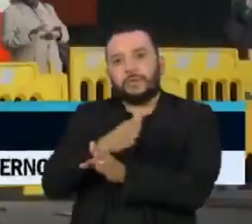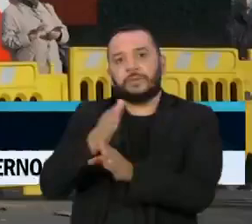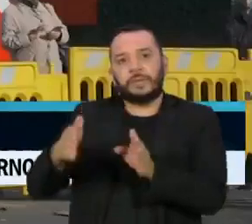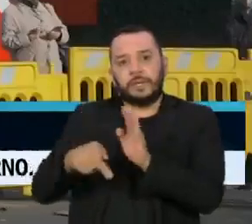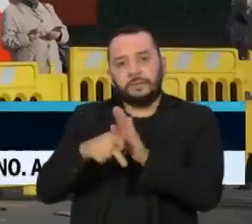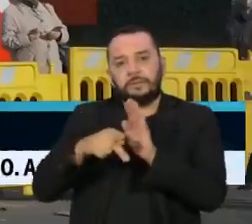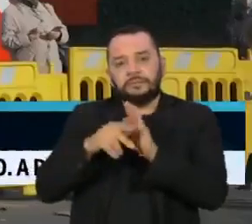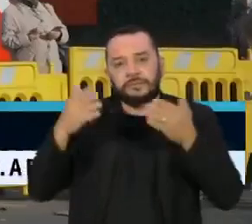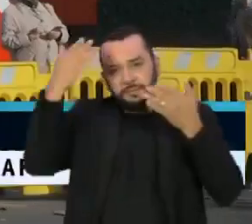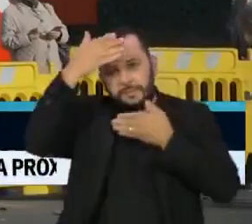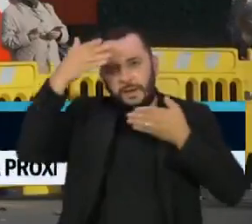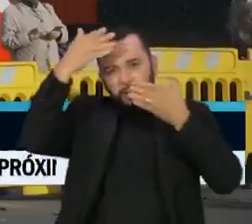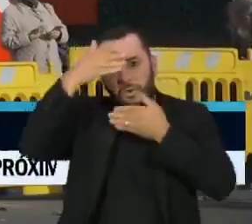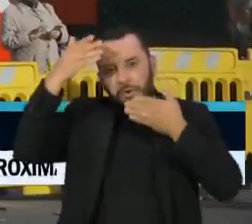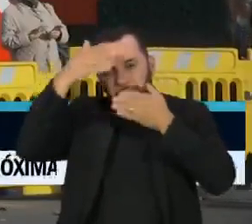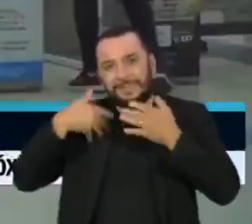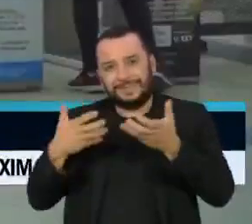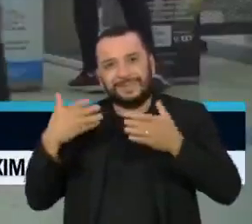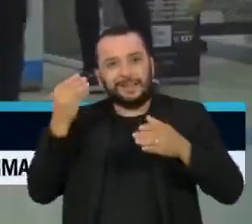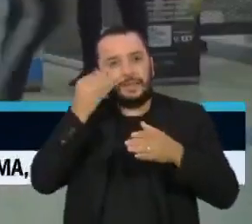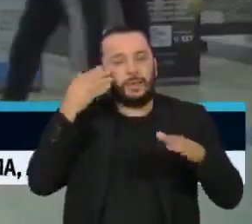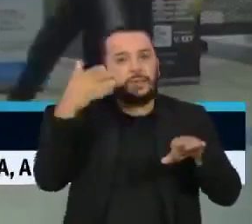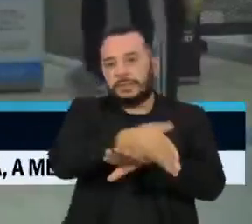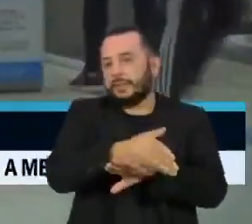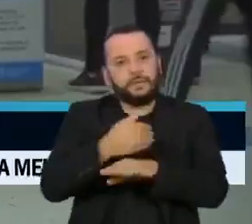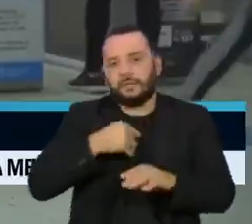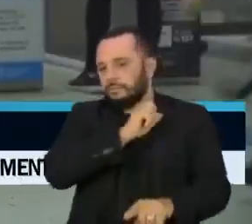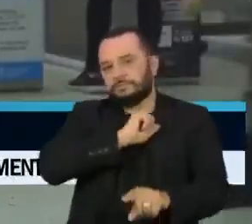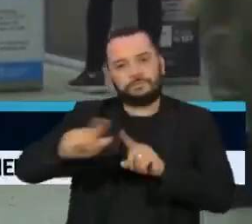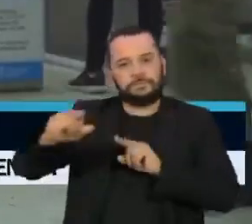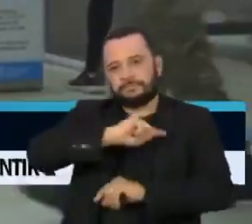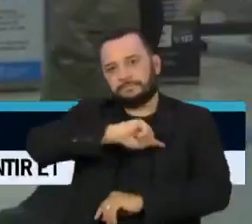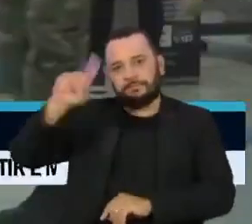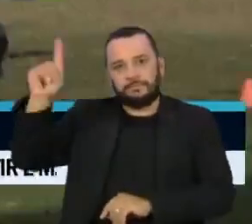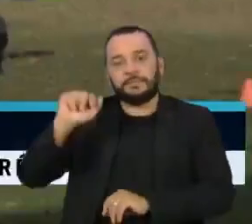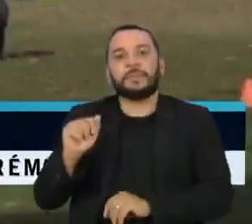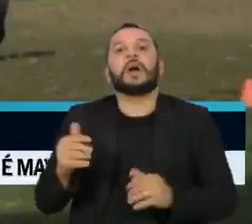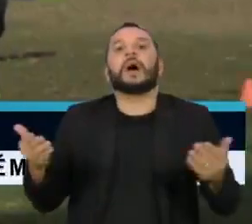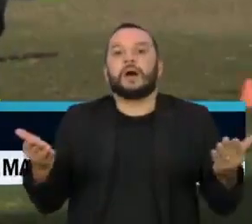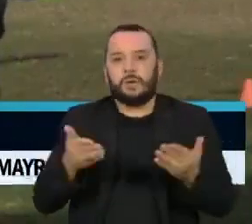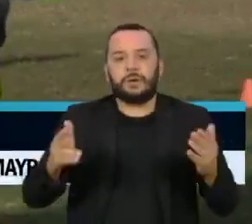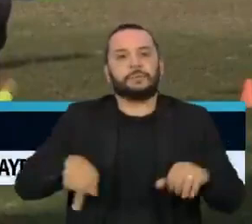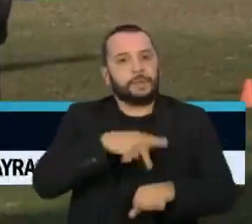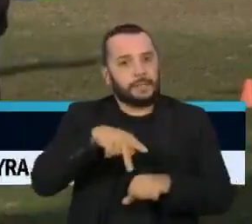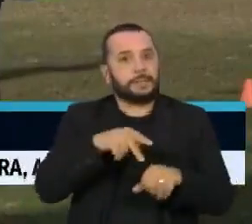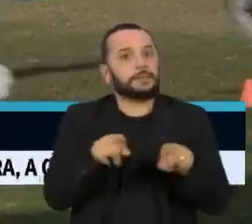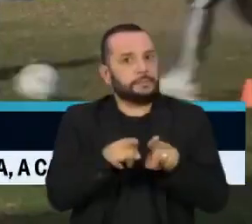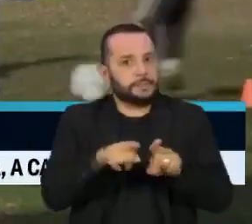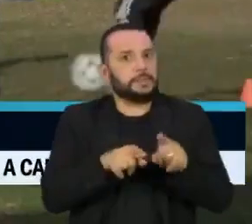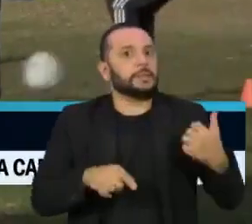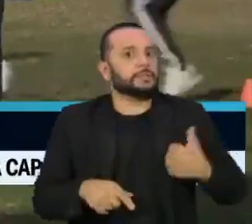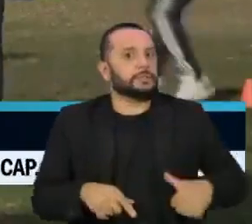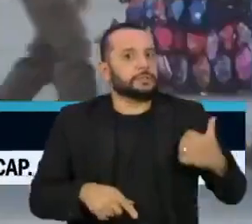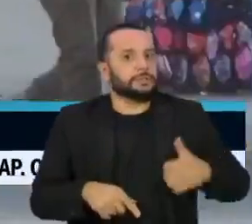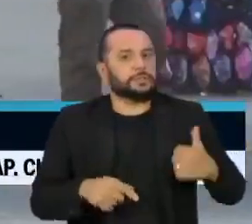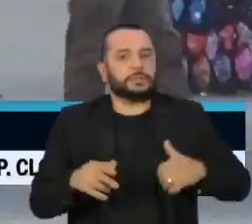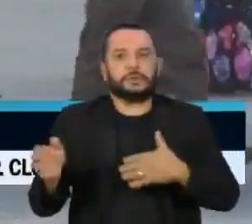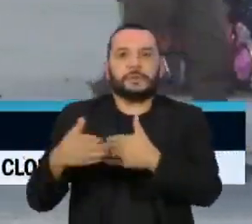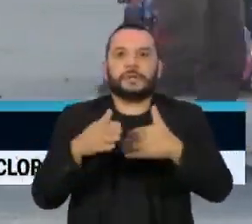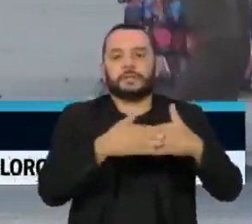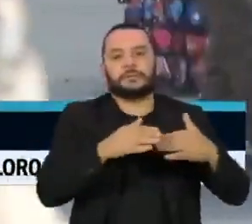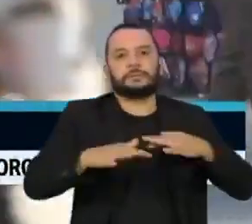Marrocos. Com o agravamento da pandemia, a Argentina entra amanhã em um lockdown rigoroso que vai durar nove dias.